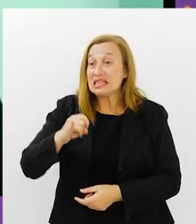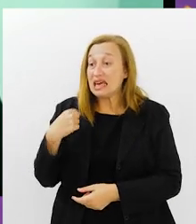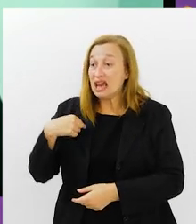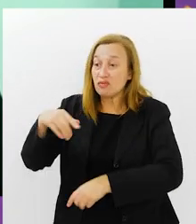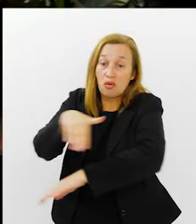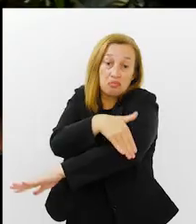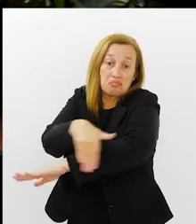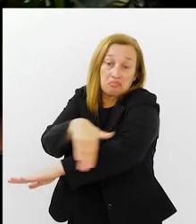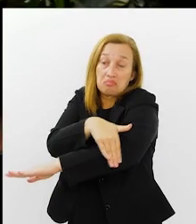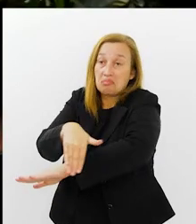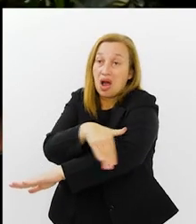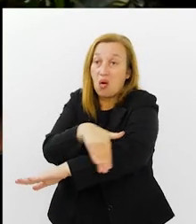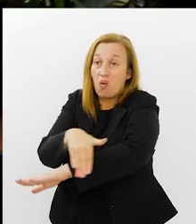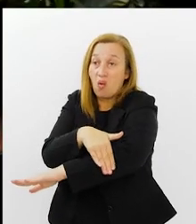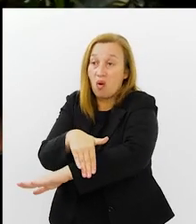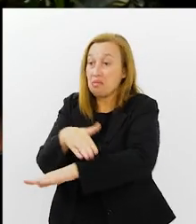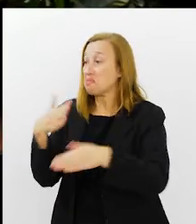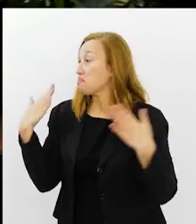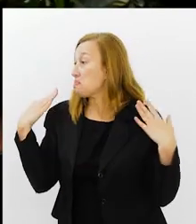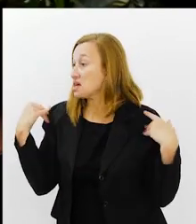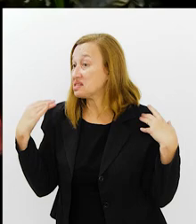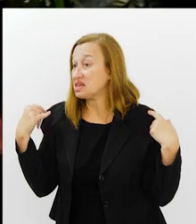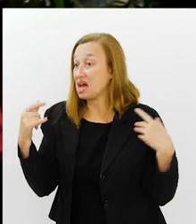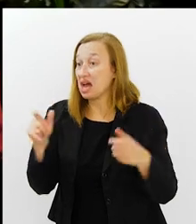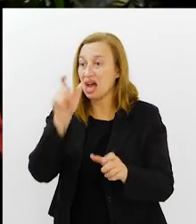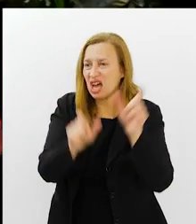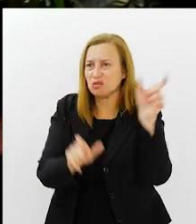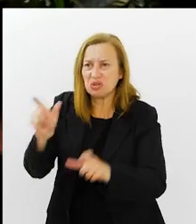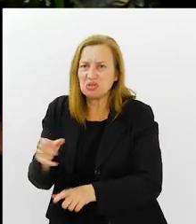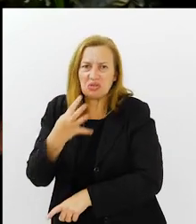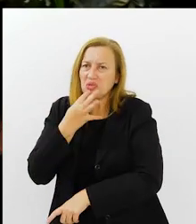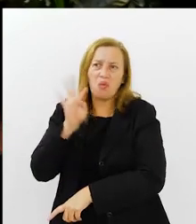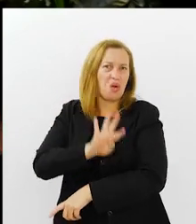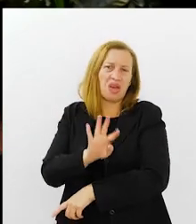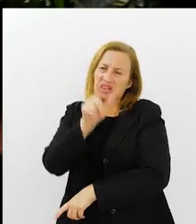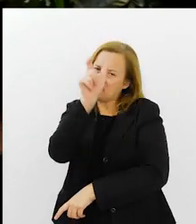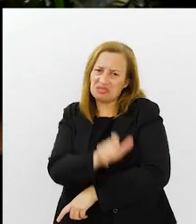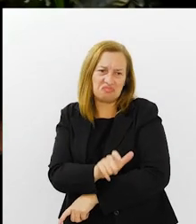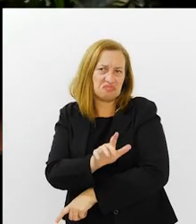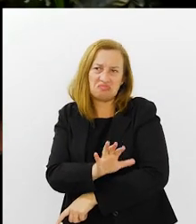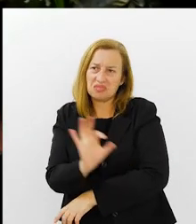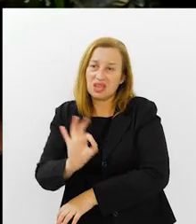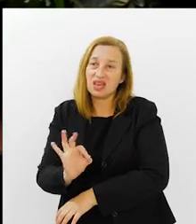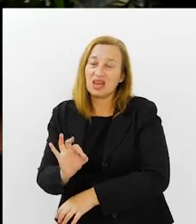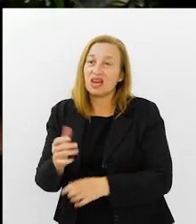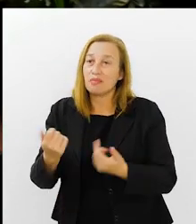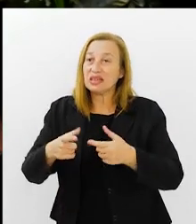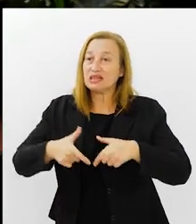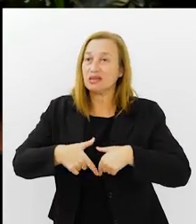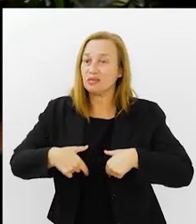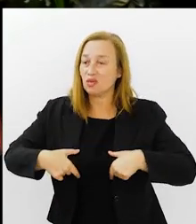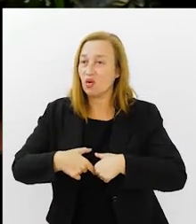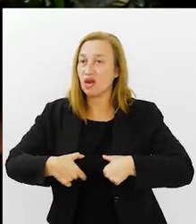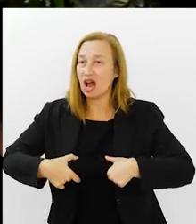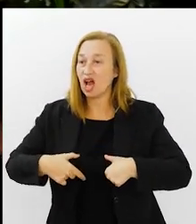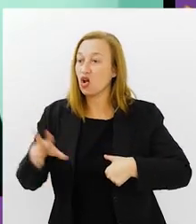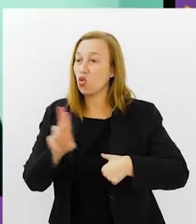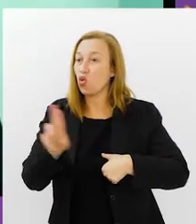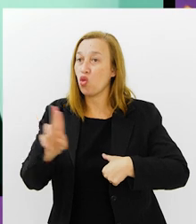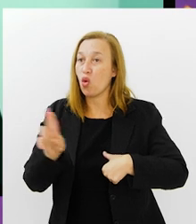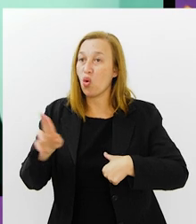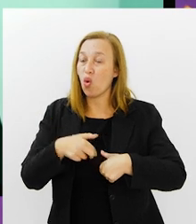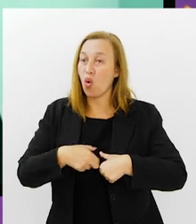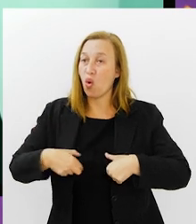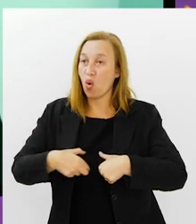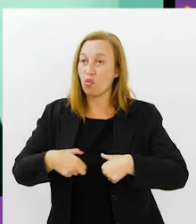Vargas, ninguém tira foto com ele, Rui. Mas tem que botar o crachá, esse cara, crachá, cara, crachá. E o nome